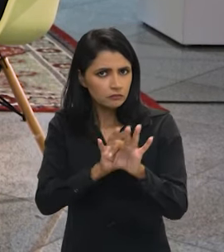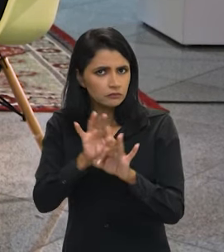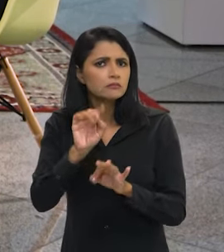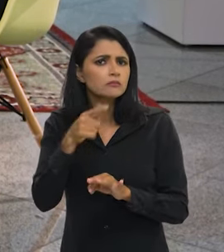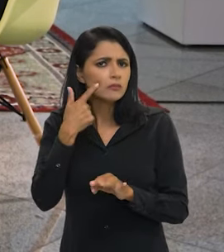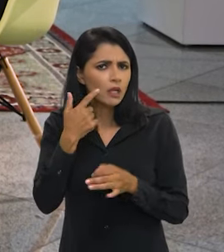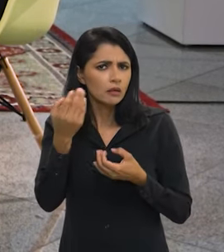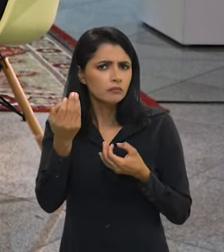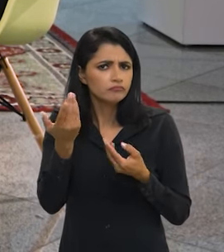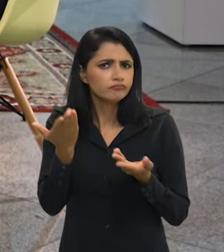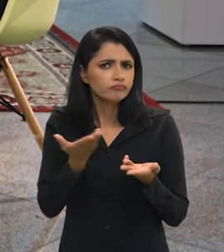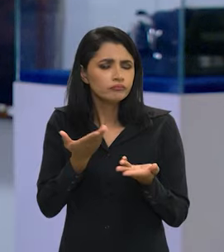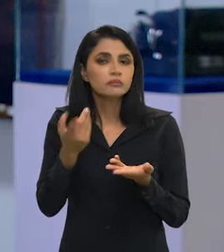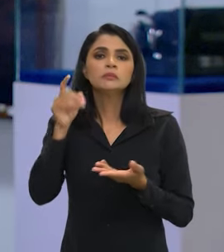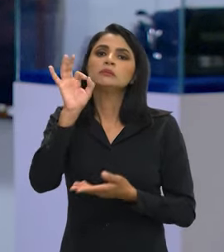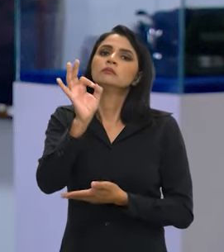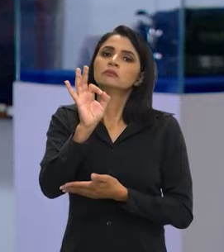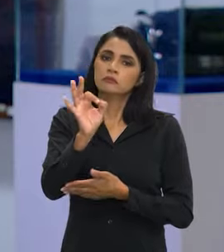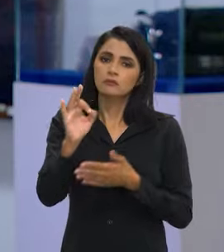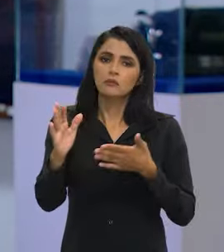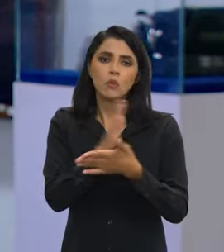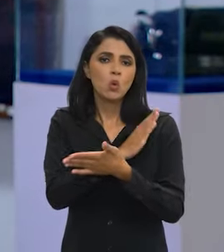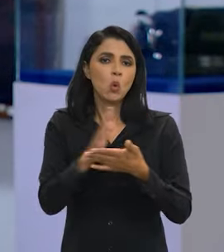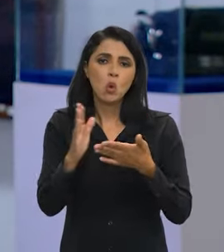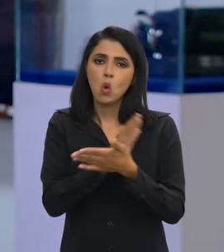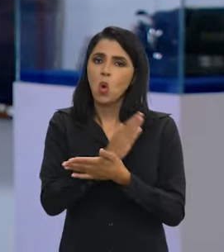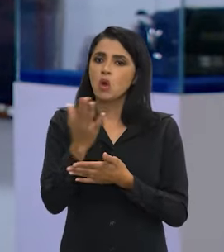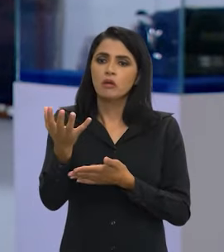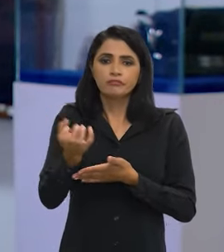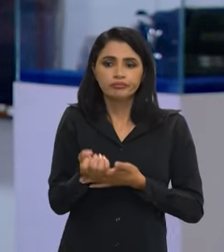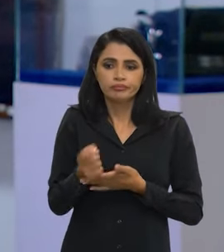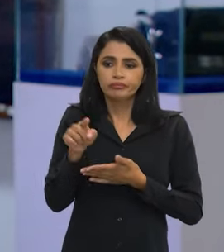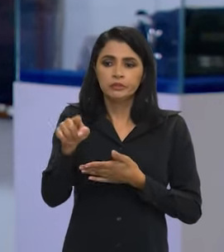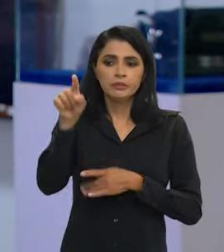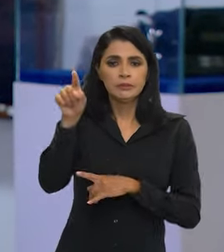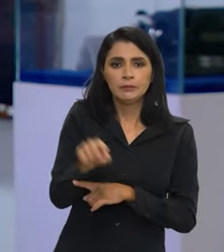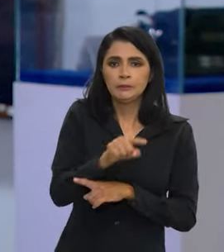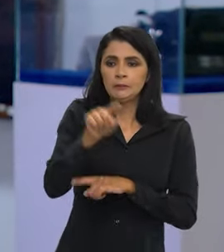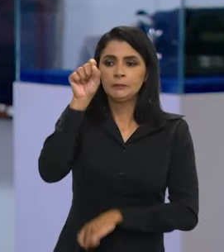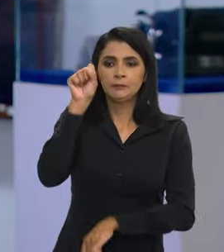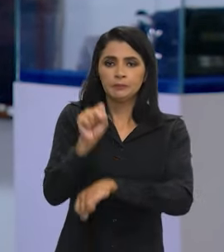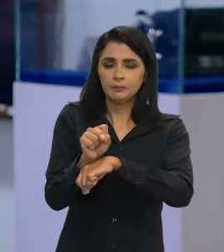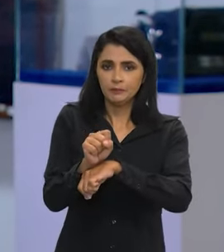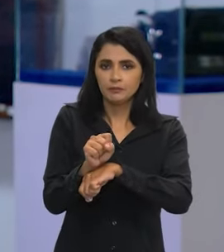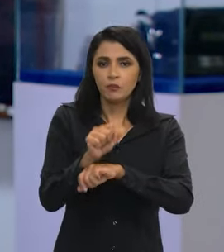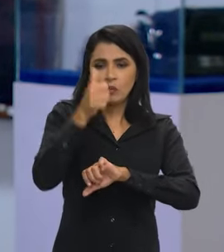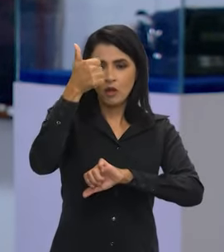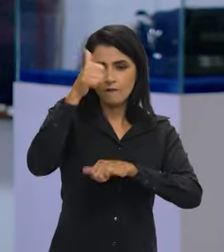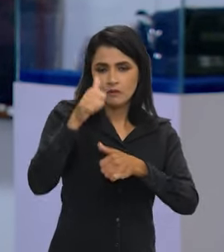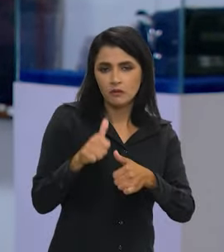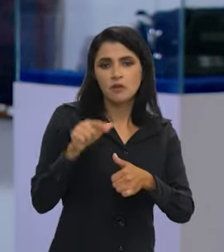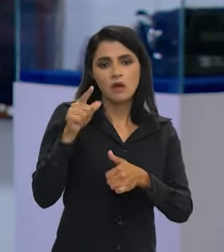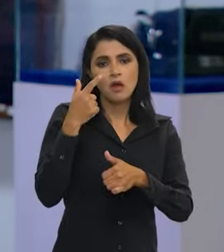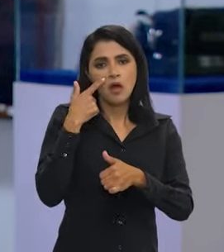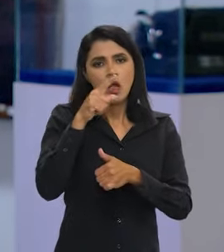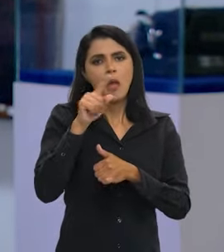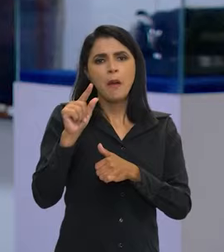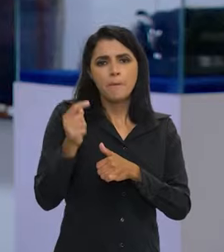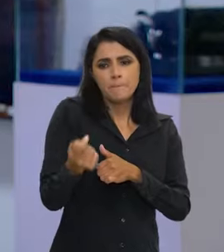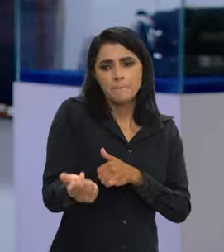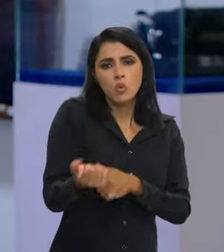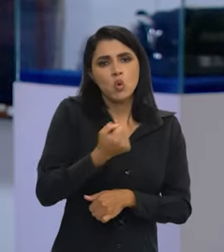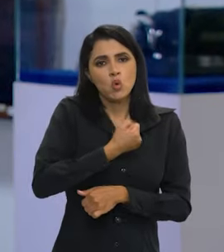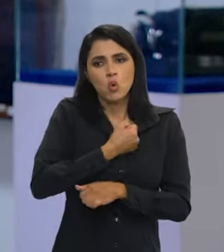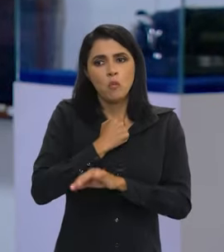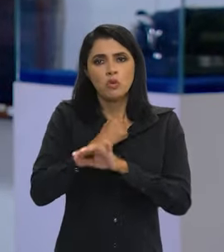para isso? Claro. Qualquer benefício que vai ser suspenso, etc., numa revisão dessa, que eu repito, será para um número